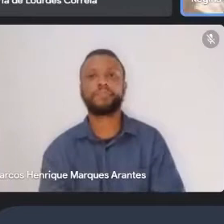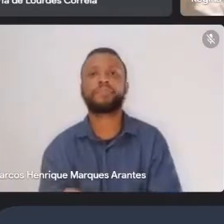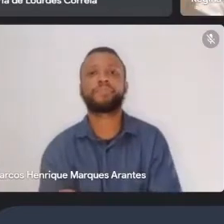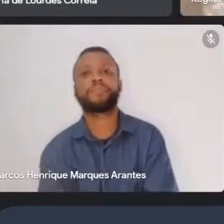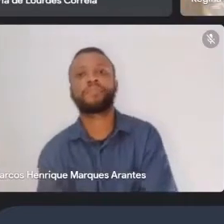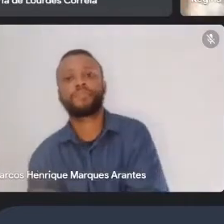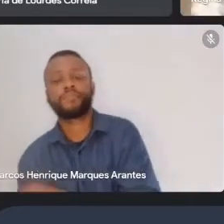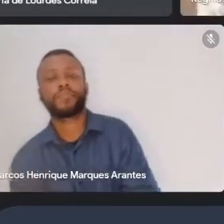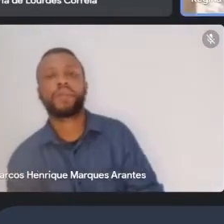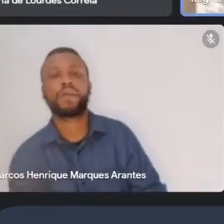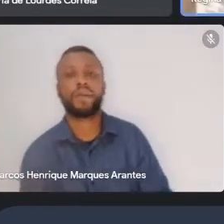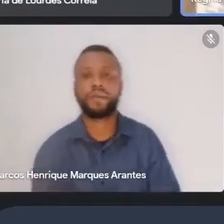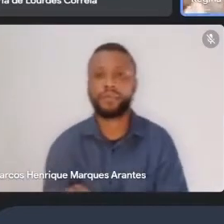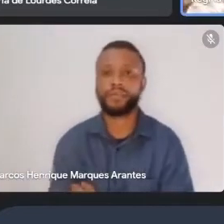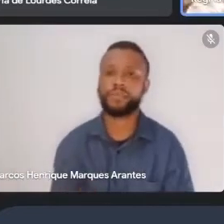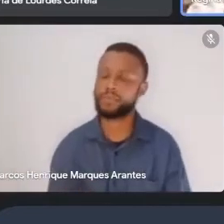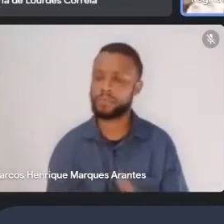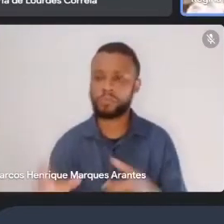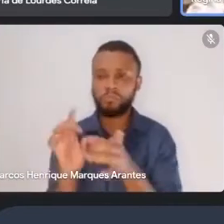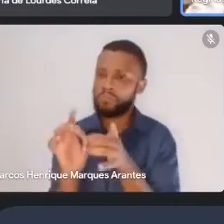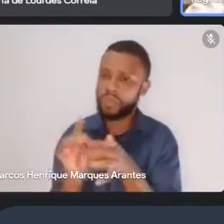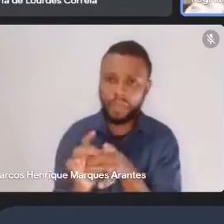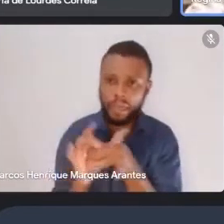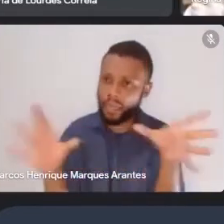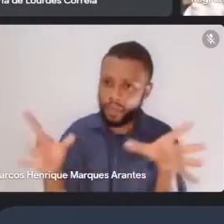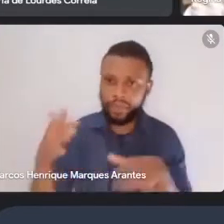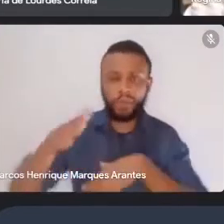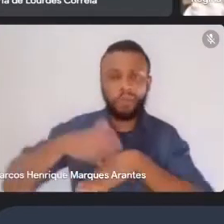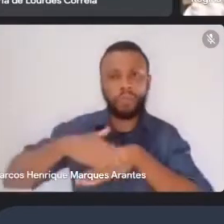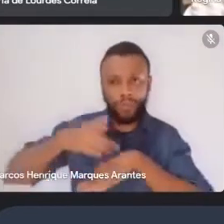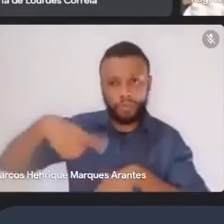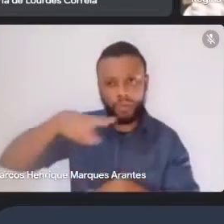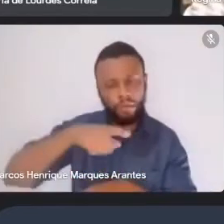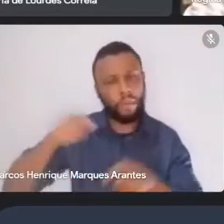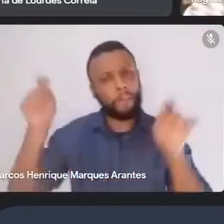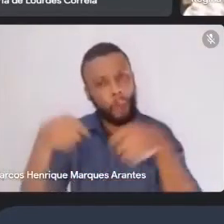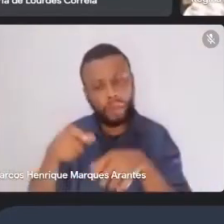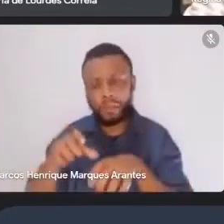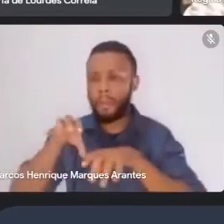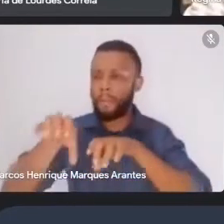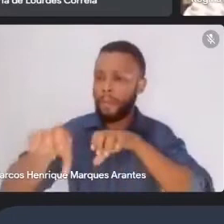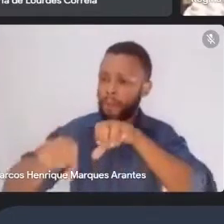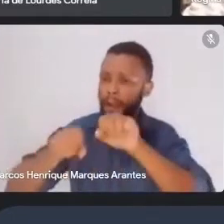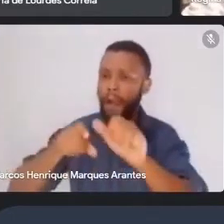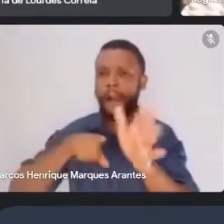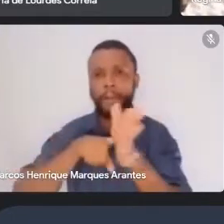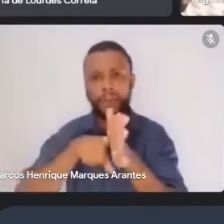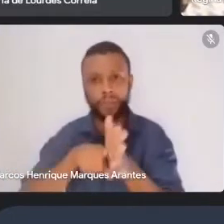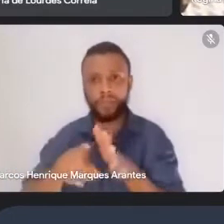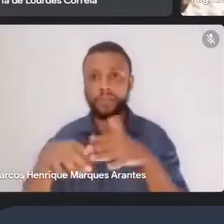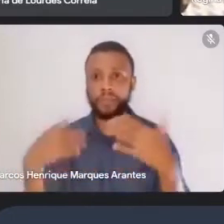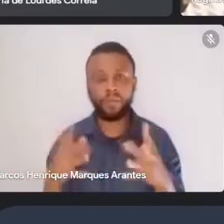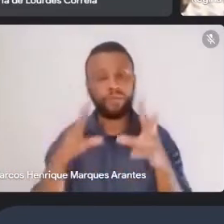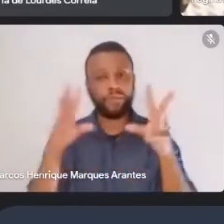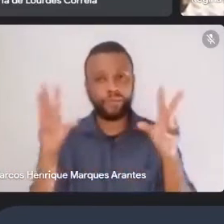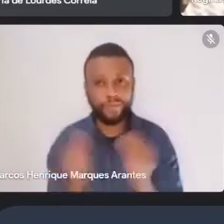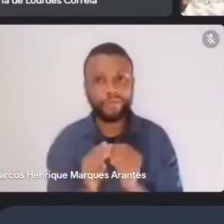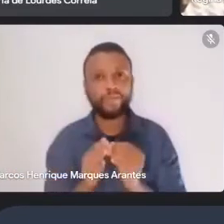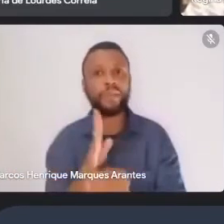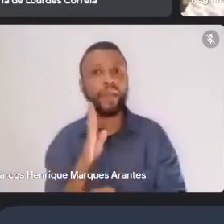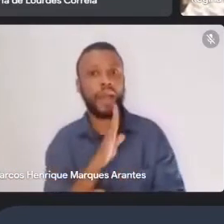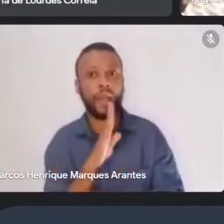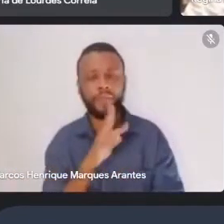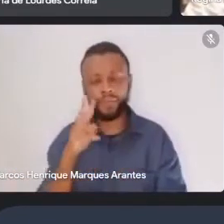Beleza. no mundo, tá aí? mundo. Isso é ótimo. Beleza. Olha, eu vou fazer um zapping rápido pelos chats,